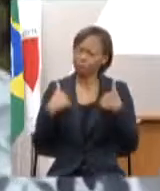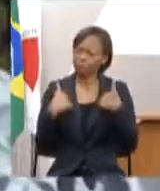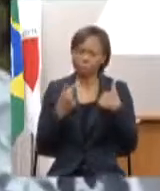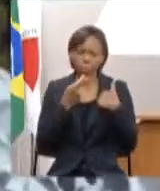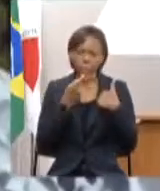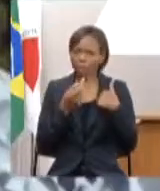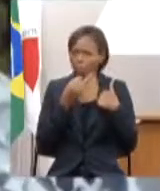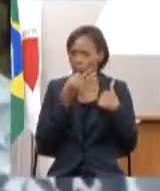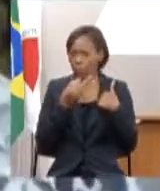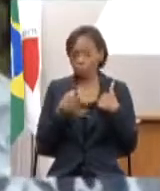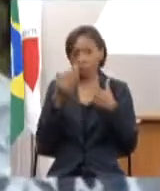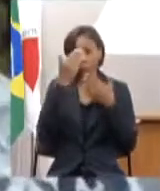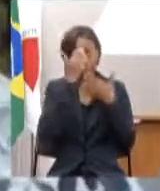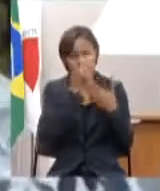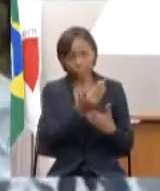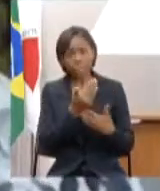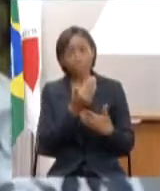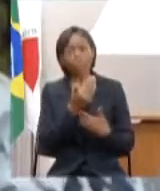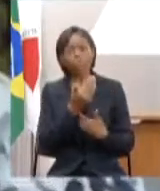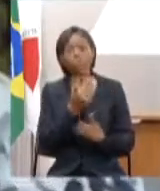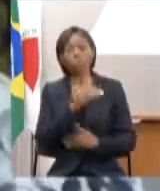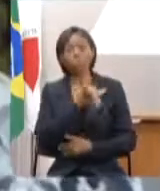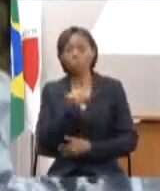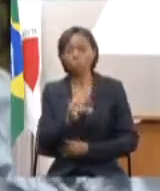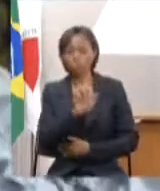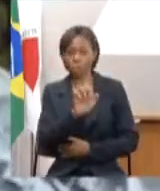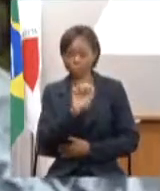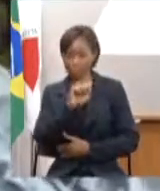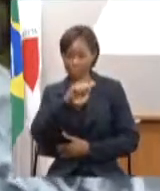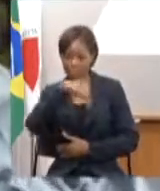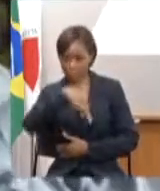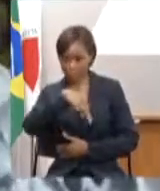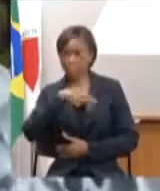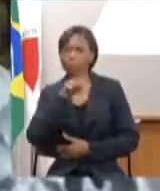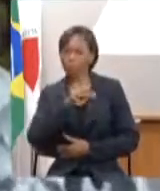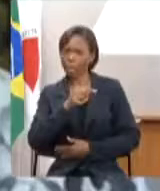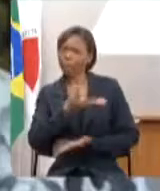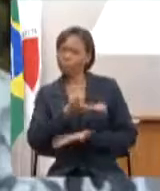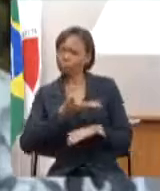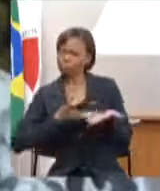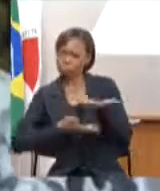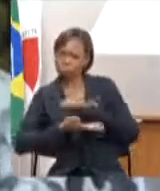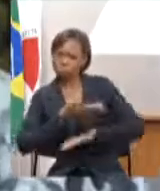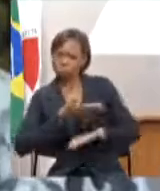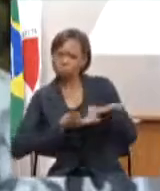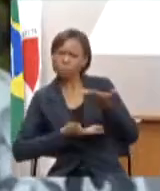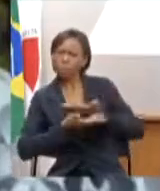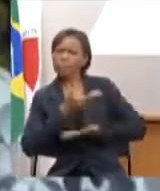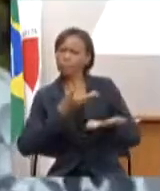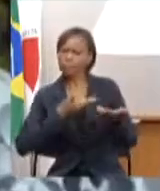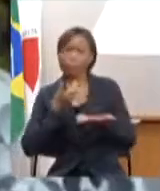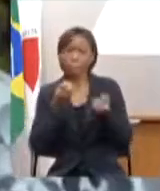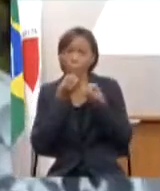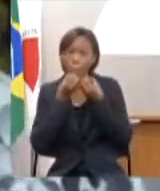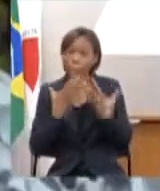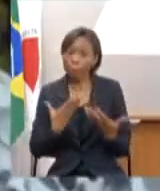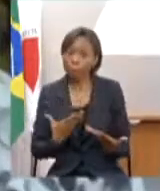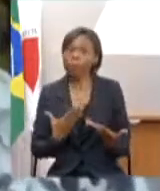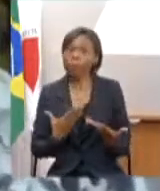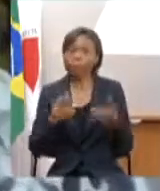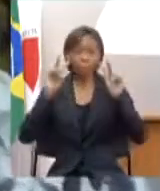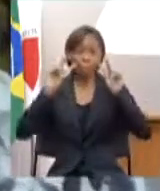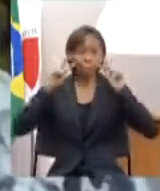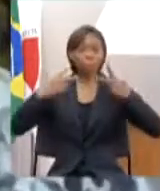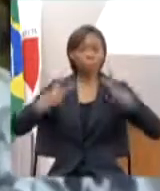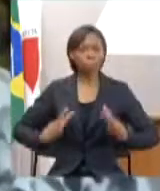fala agradeço ao doutor Jean sempre por essa interlocução que é muito bonita é muito direta é humana